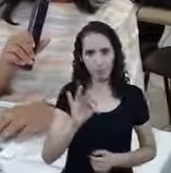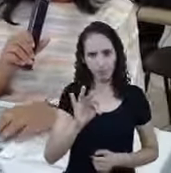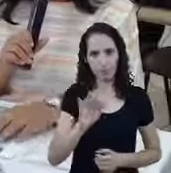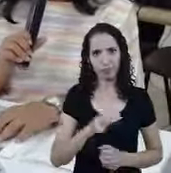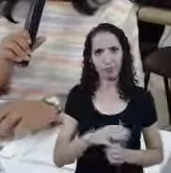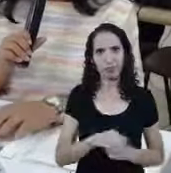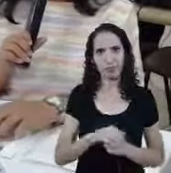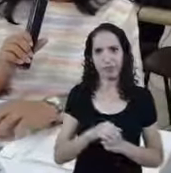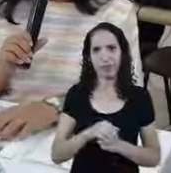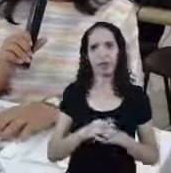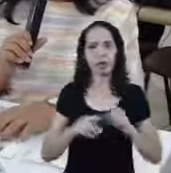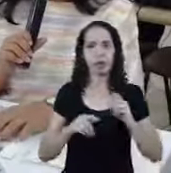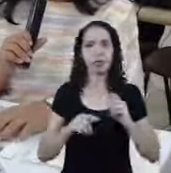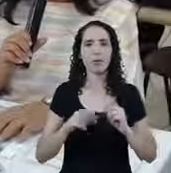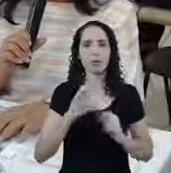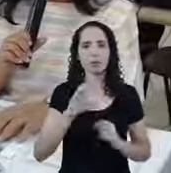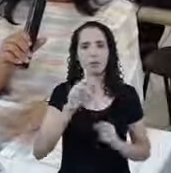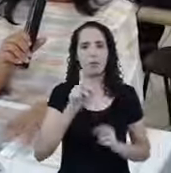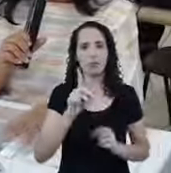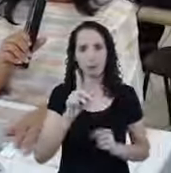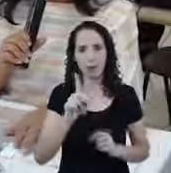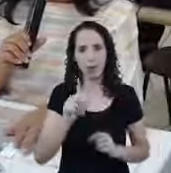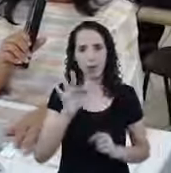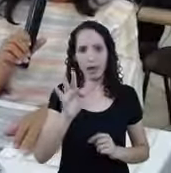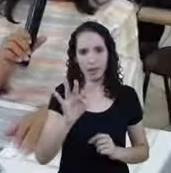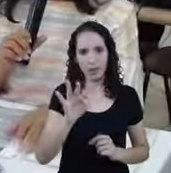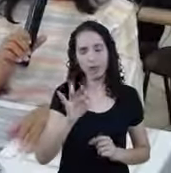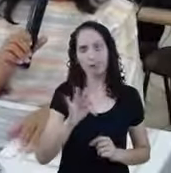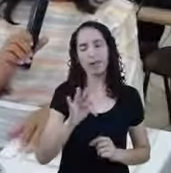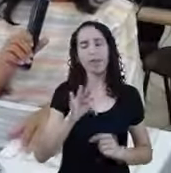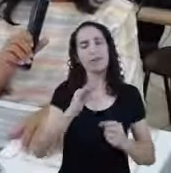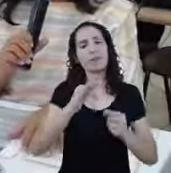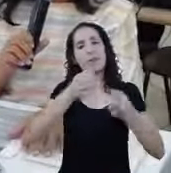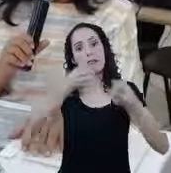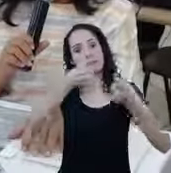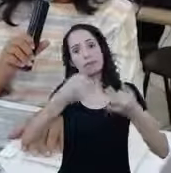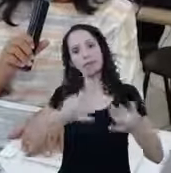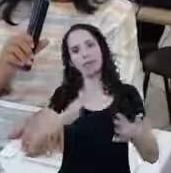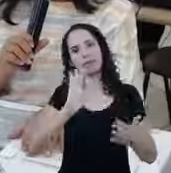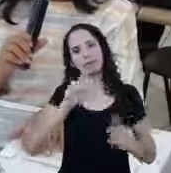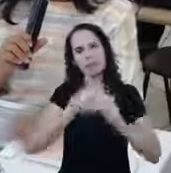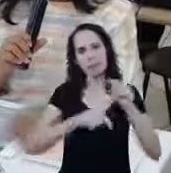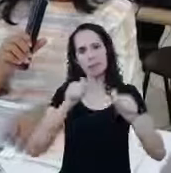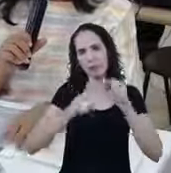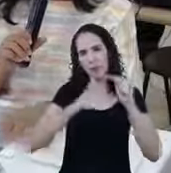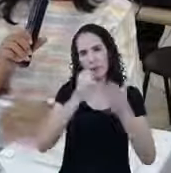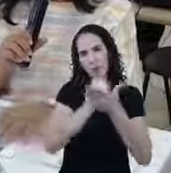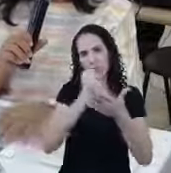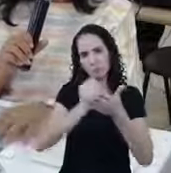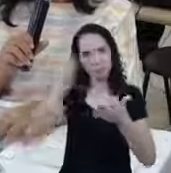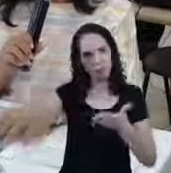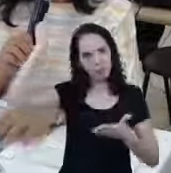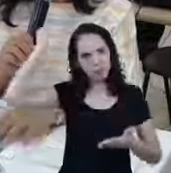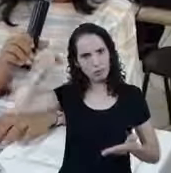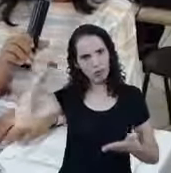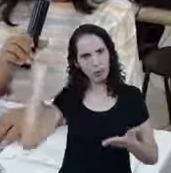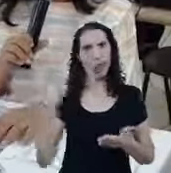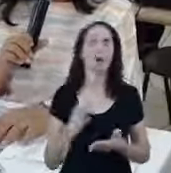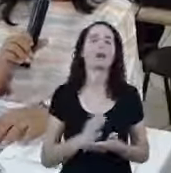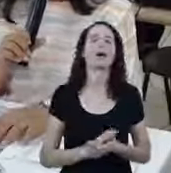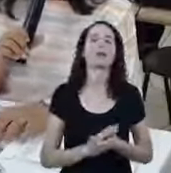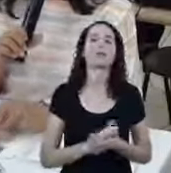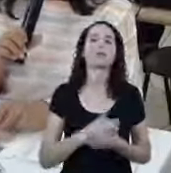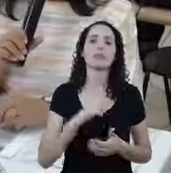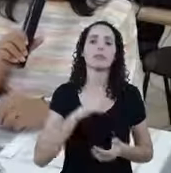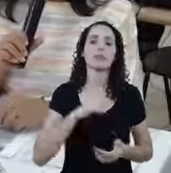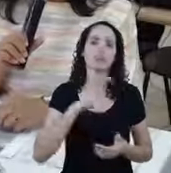análise Porque o CPF está em tudo Se você foi um dia Um trabalhador formal Você está com o seu CPF Na base de dados